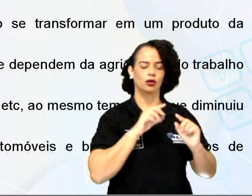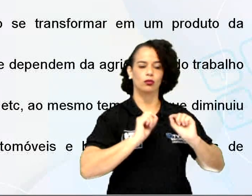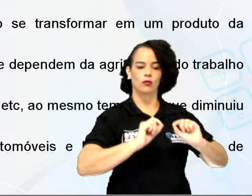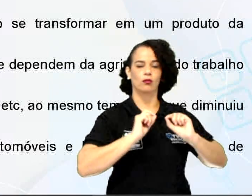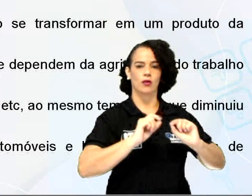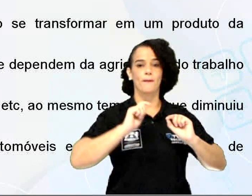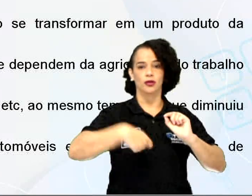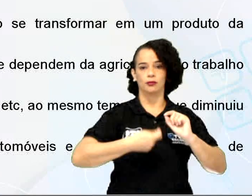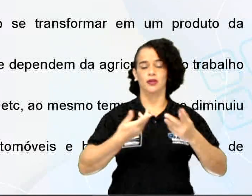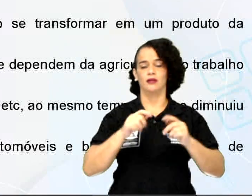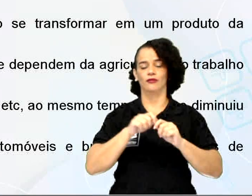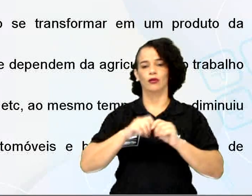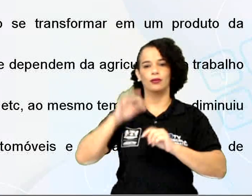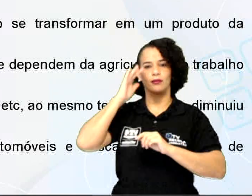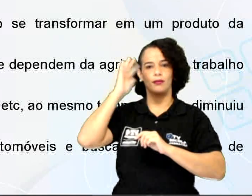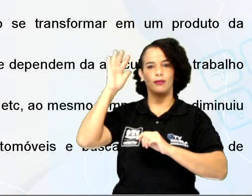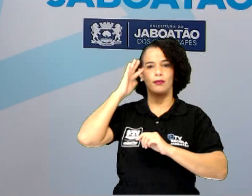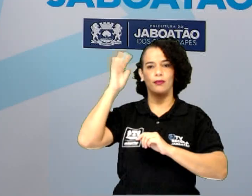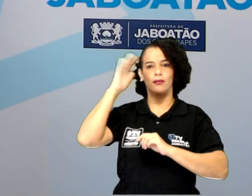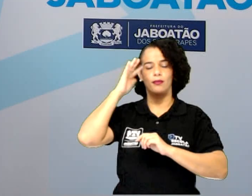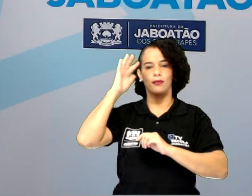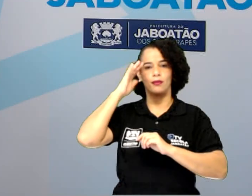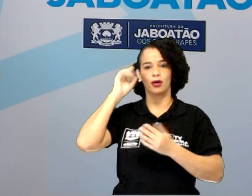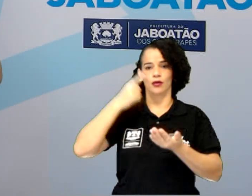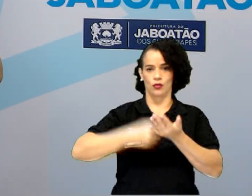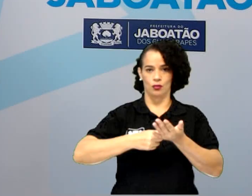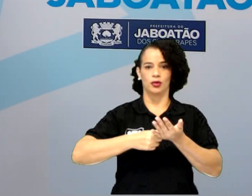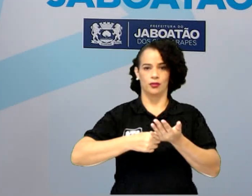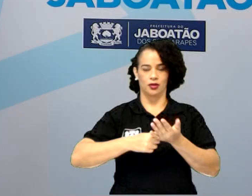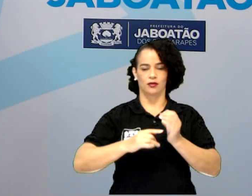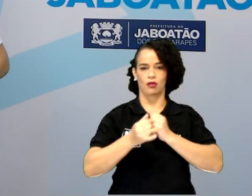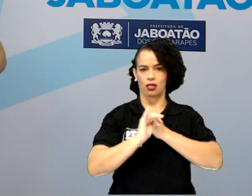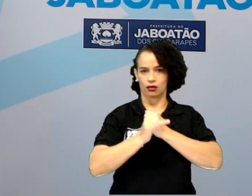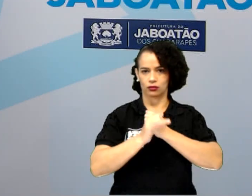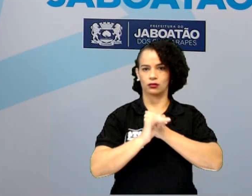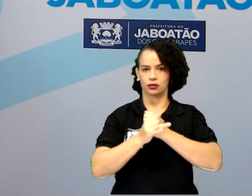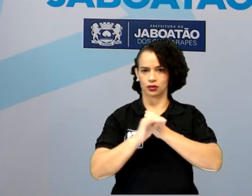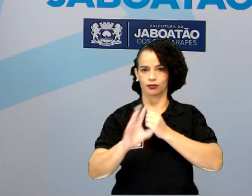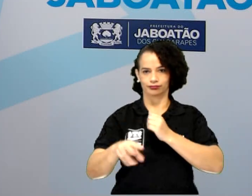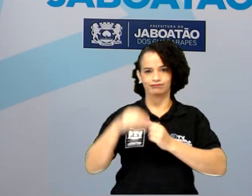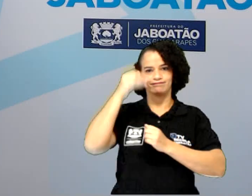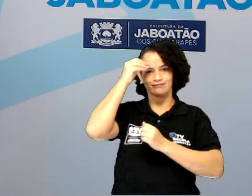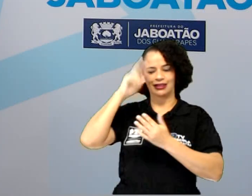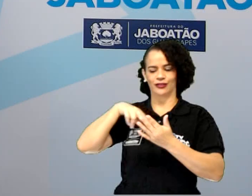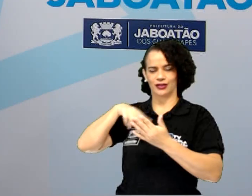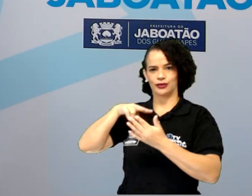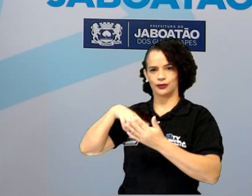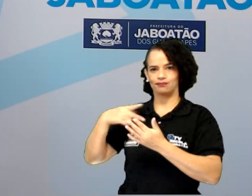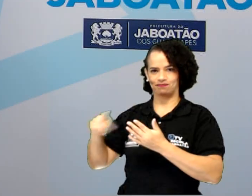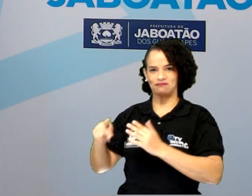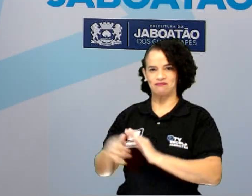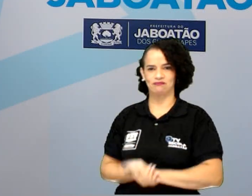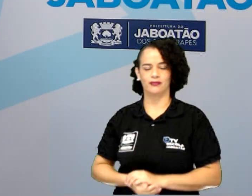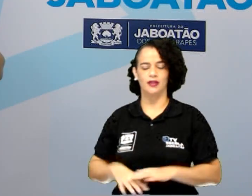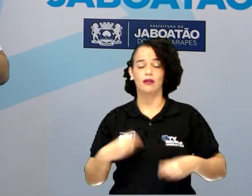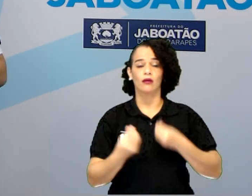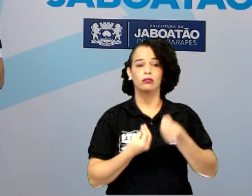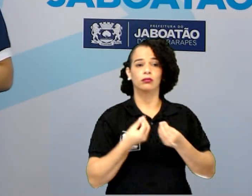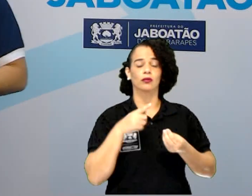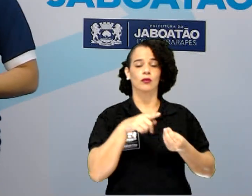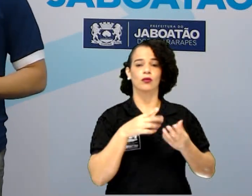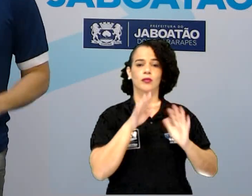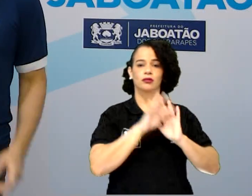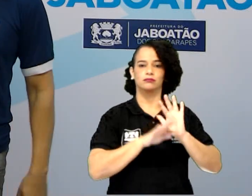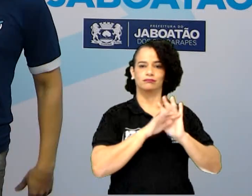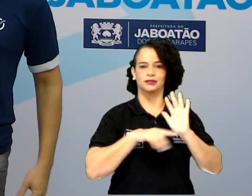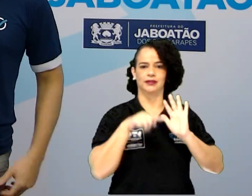possibilidade de fazer uma reflexão, né? É um compromisso aí da crônica levar o seu leitor à reflexão. Vamos ver como é que a questão é abordada aí em cima desse